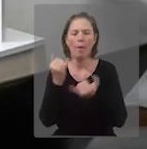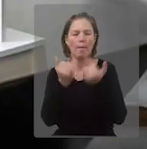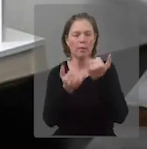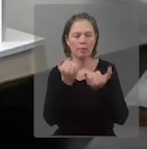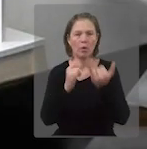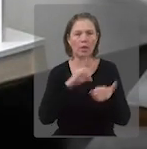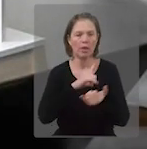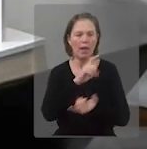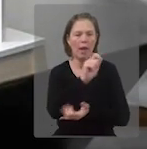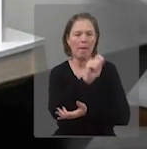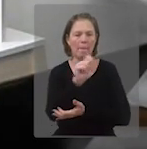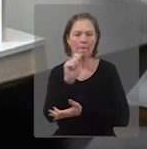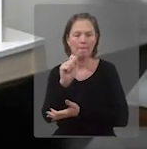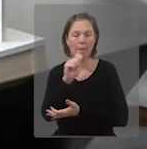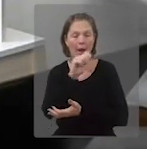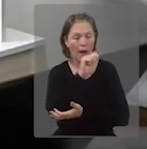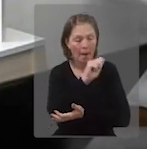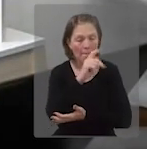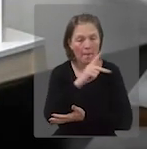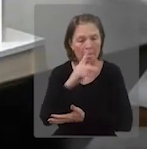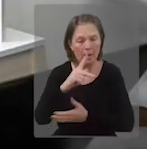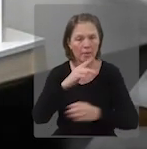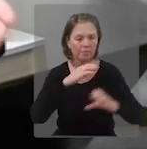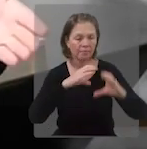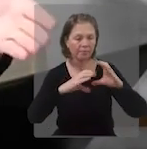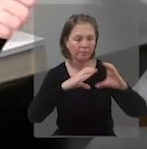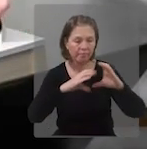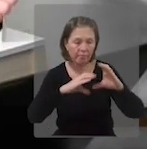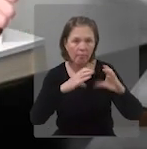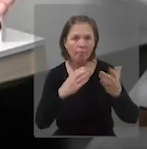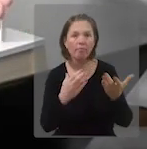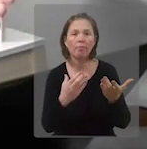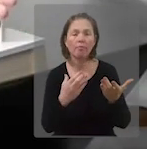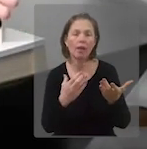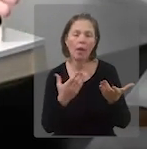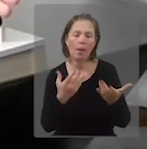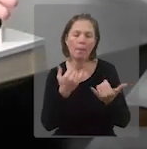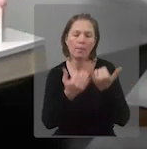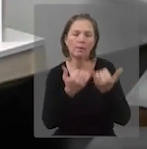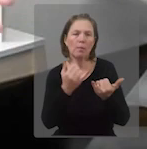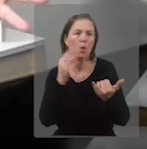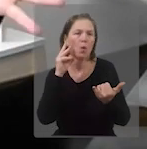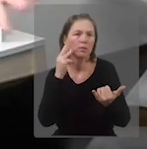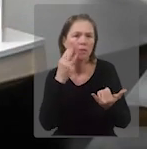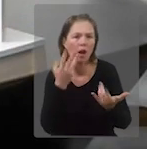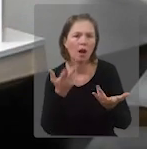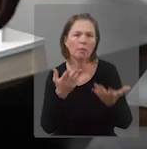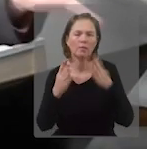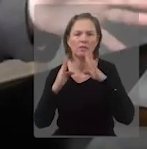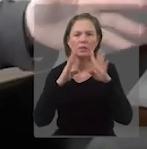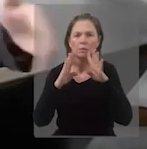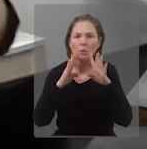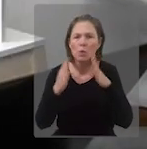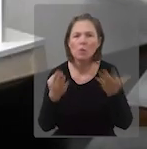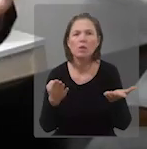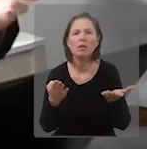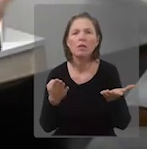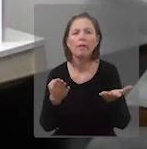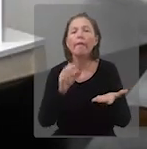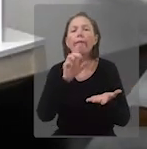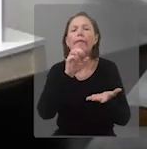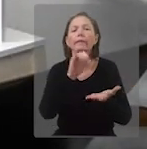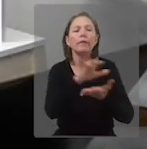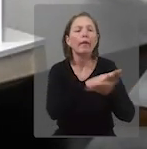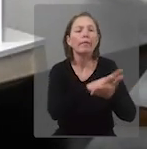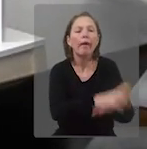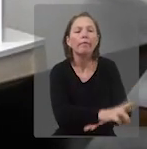exemplo, um aplicativo de comunicação, como você disponibiliza aqui o WhatsApp, o Facebook, enfim,